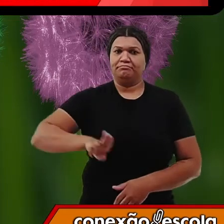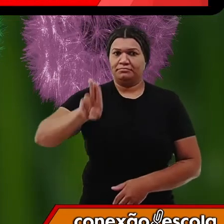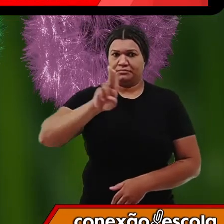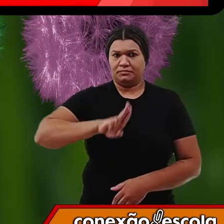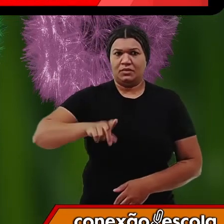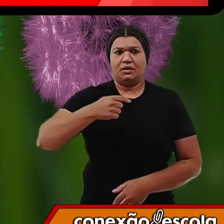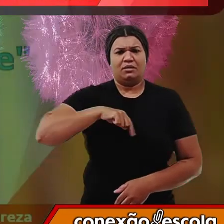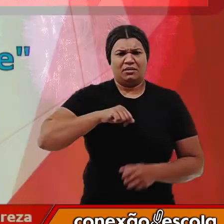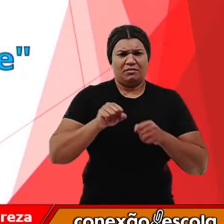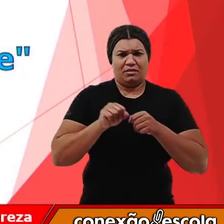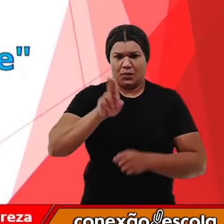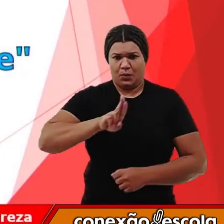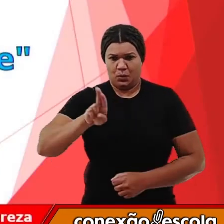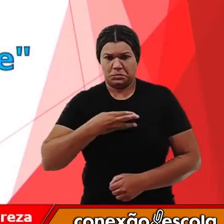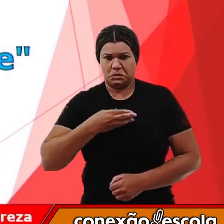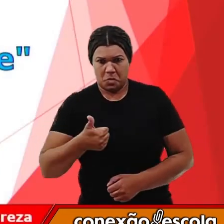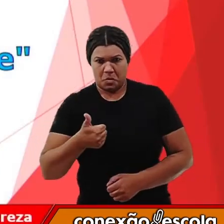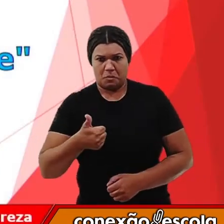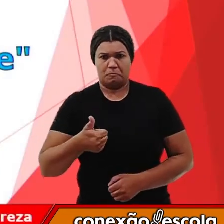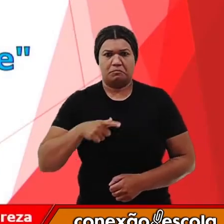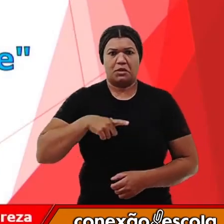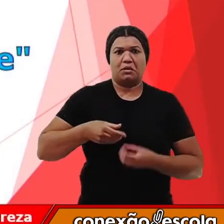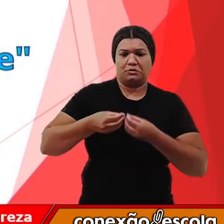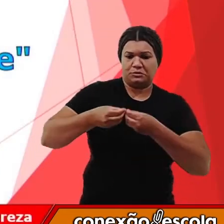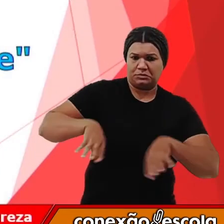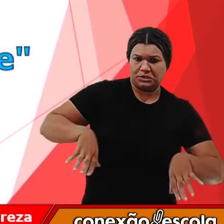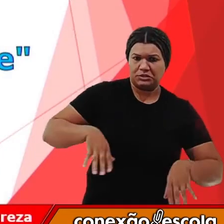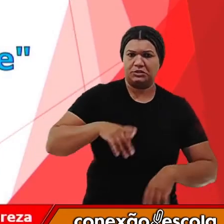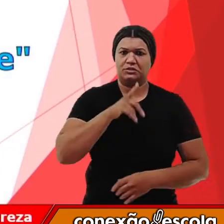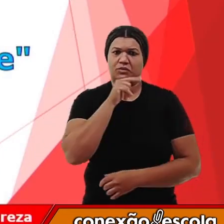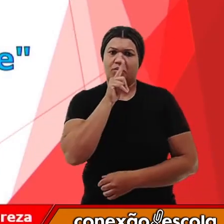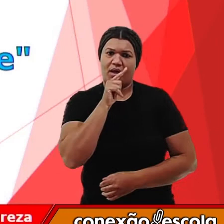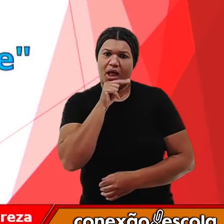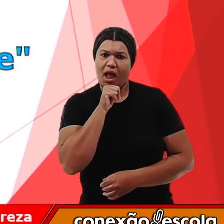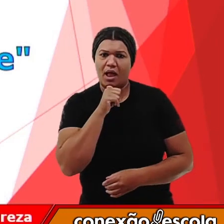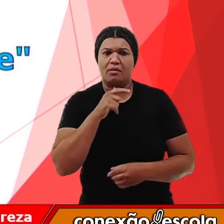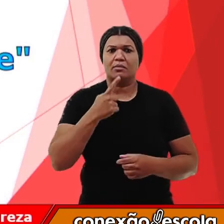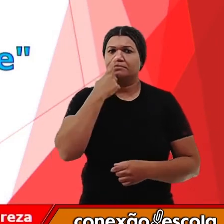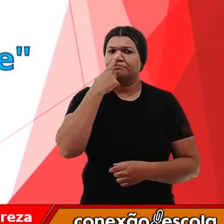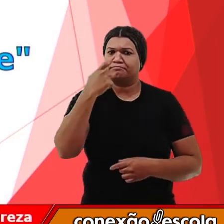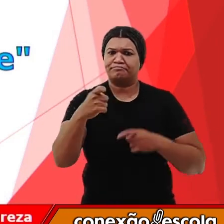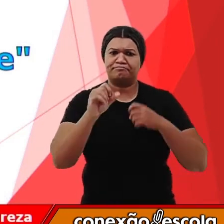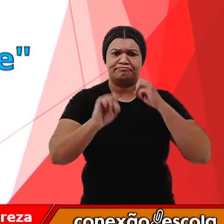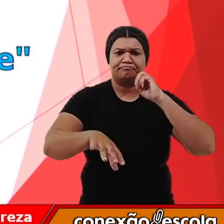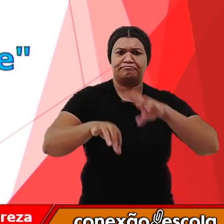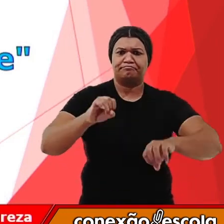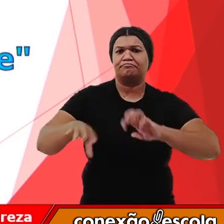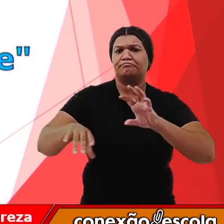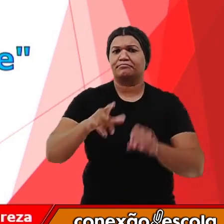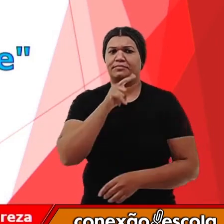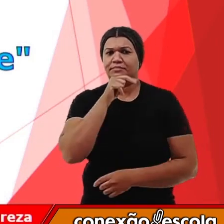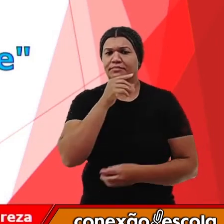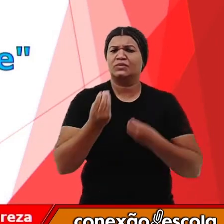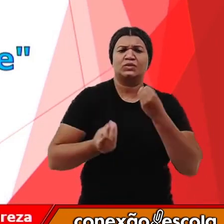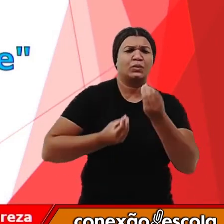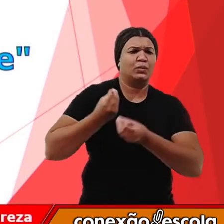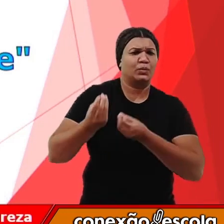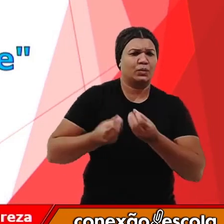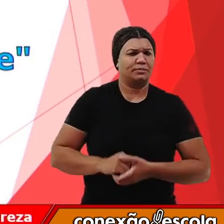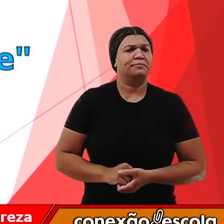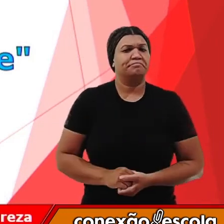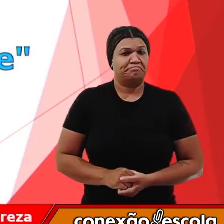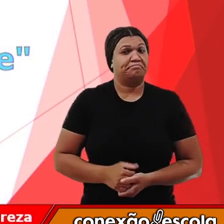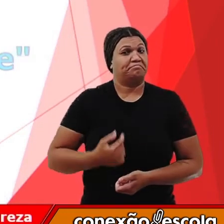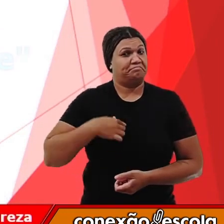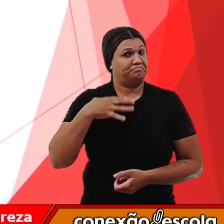Nós fazemos um bom uso com o desperdício dessa água, com a poluição dessas águas? Acho que